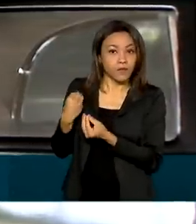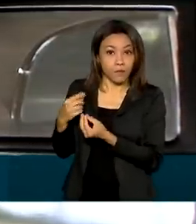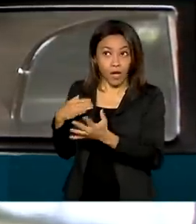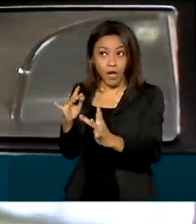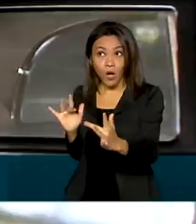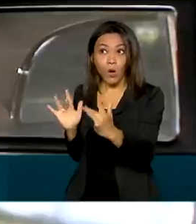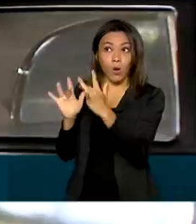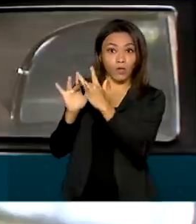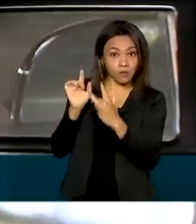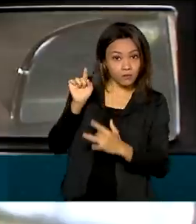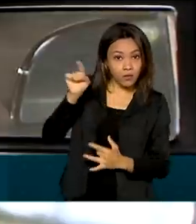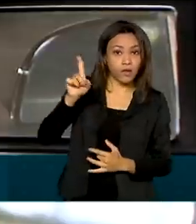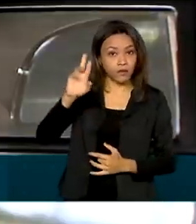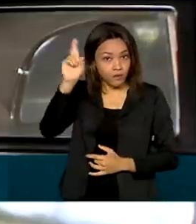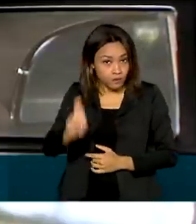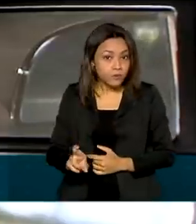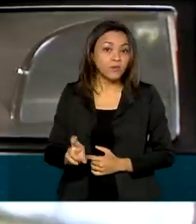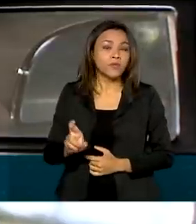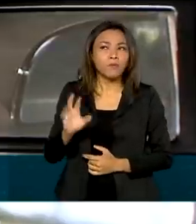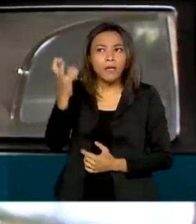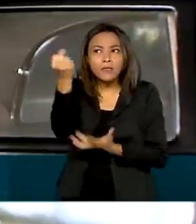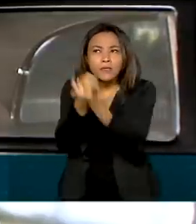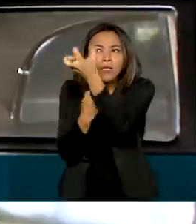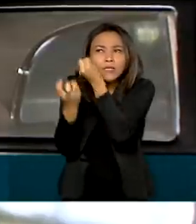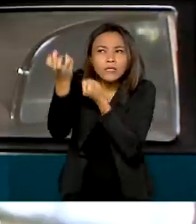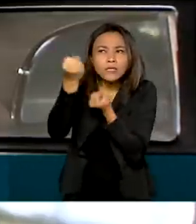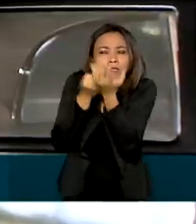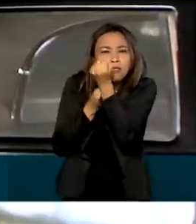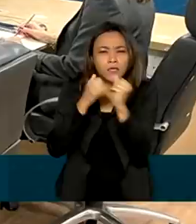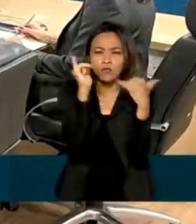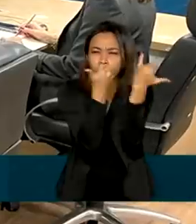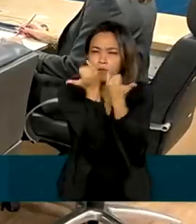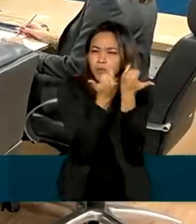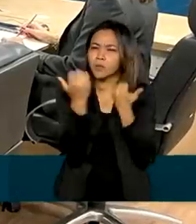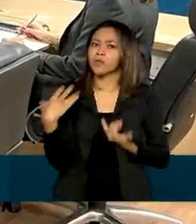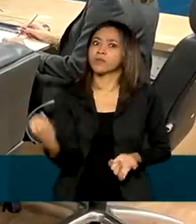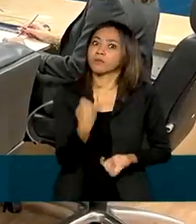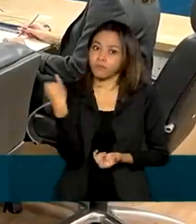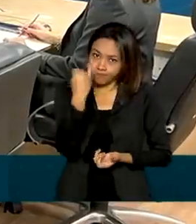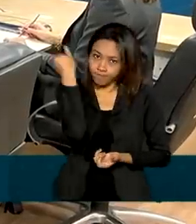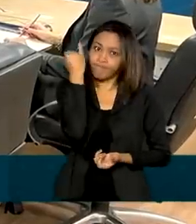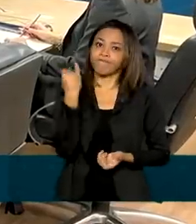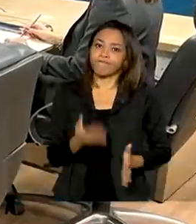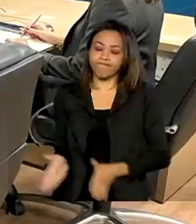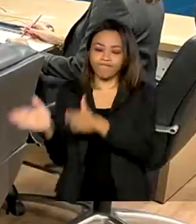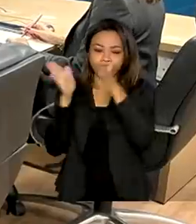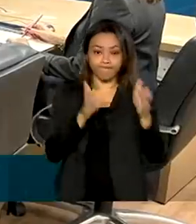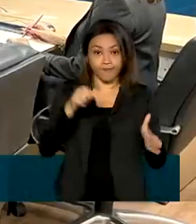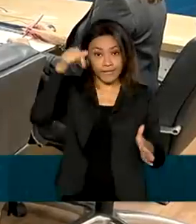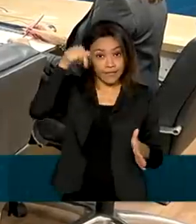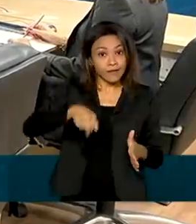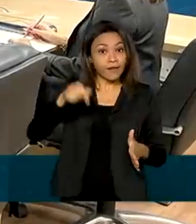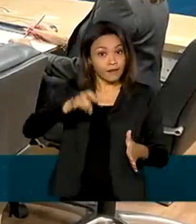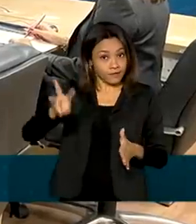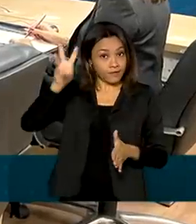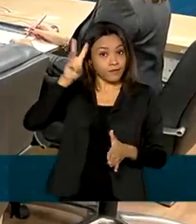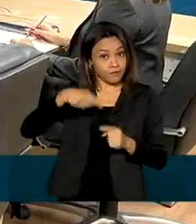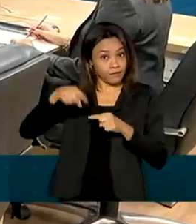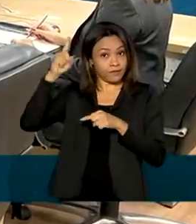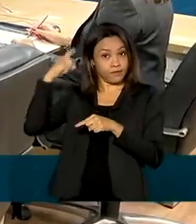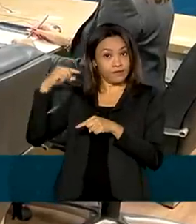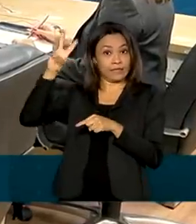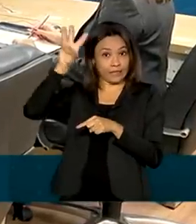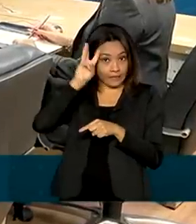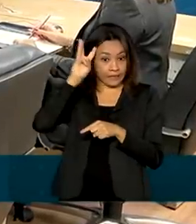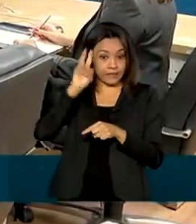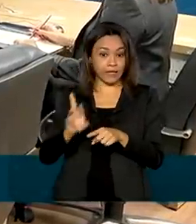Rússia, ela trará, claro, informações muito importantes. E também nesta terça-feira, representantes da Anvisa se